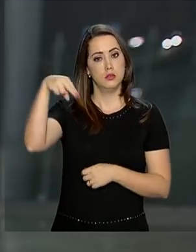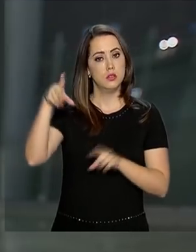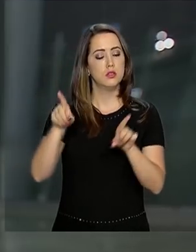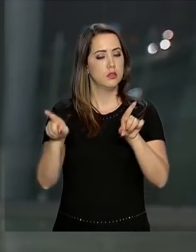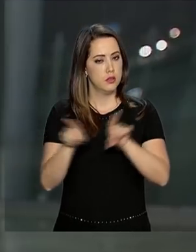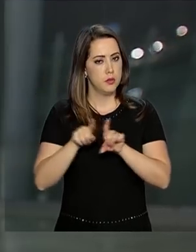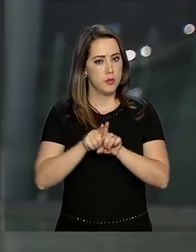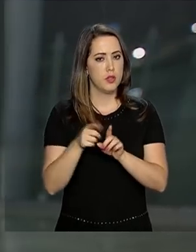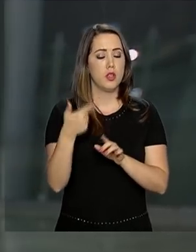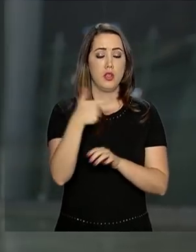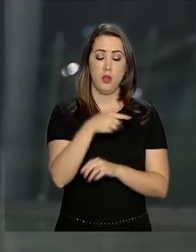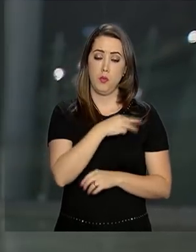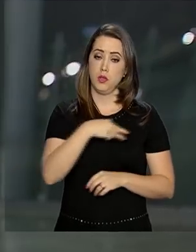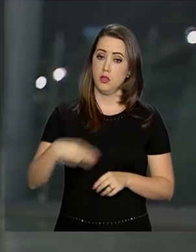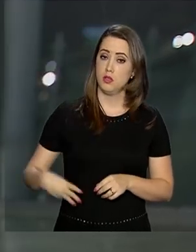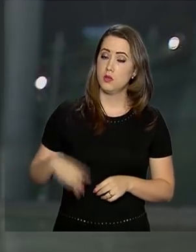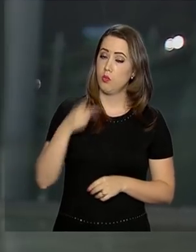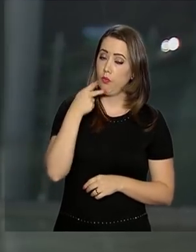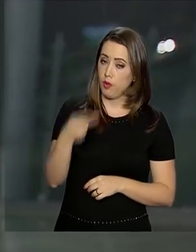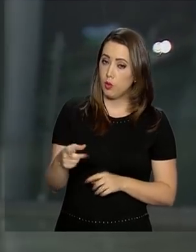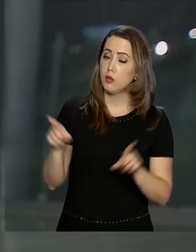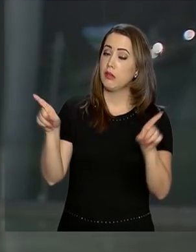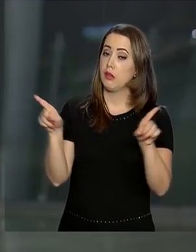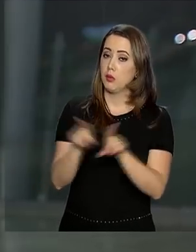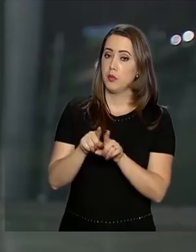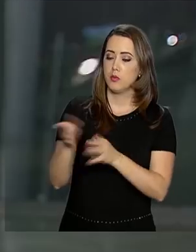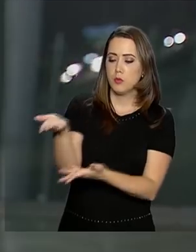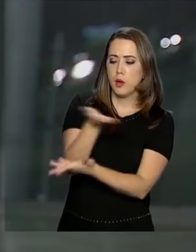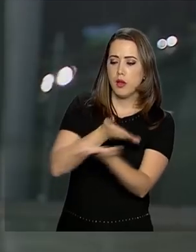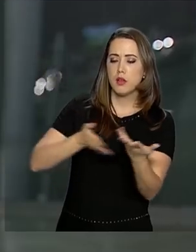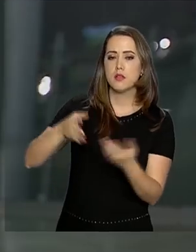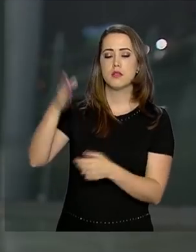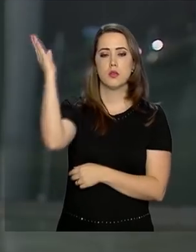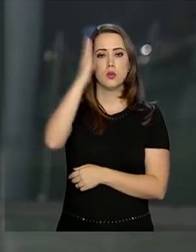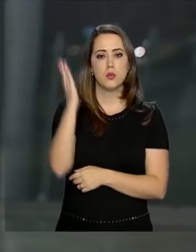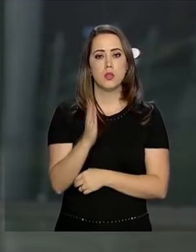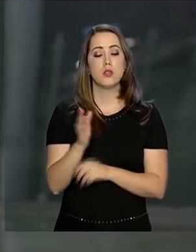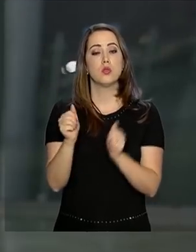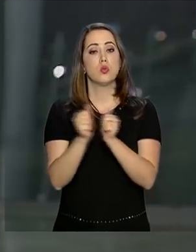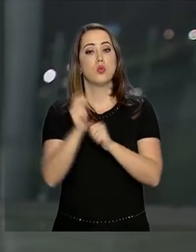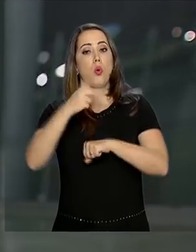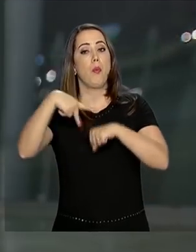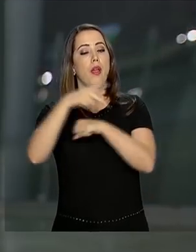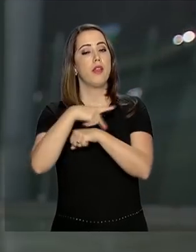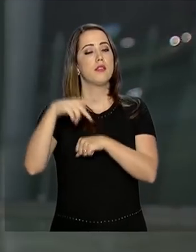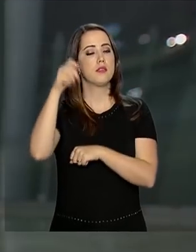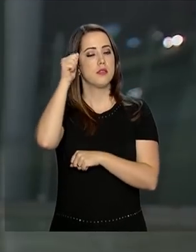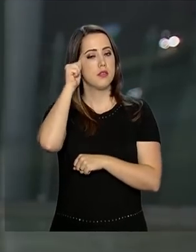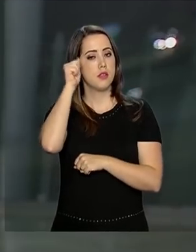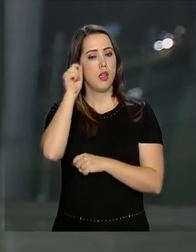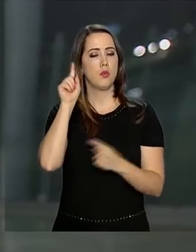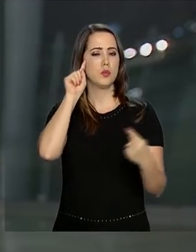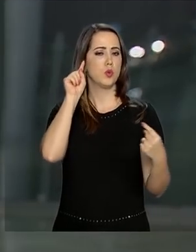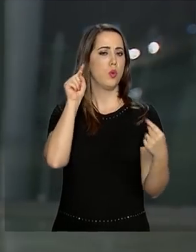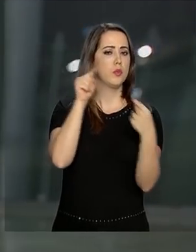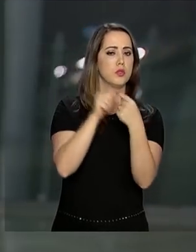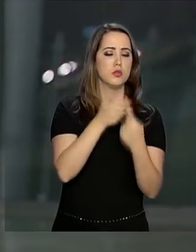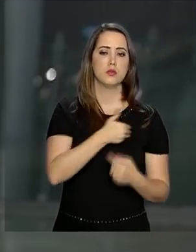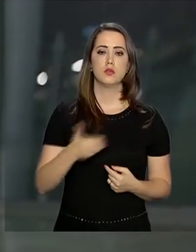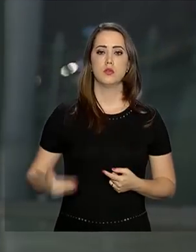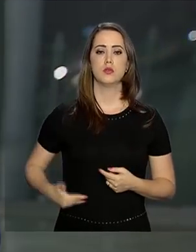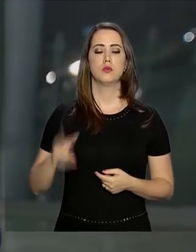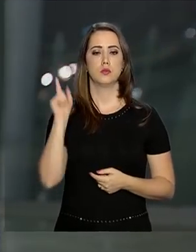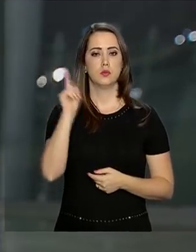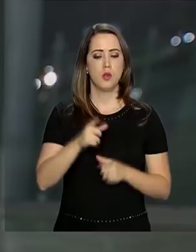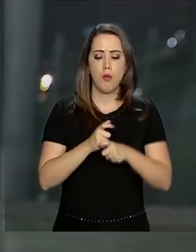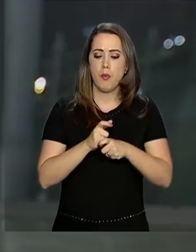Além disso, Augusto Heleno falou sobre a relação do Brasil com os países árabes. Segundo ele, o objetivo do governo